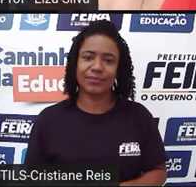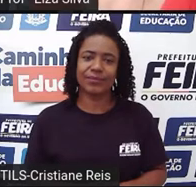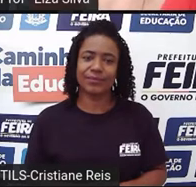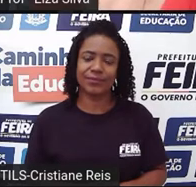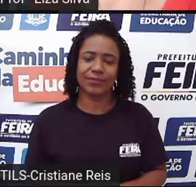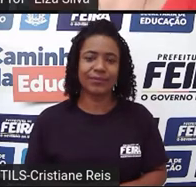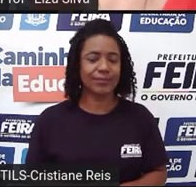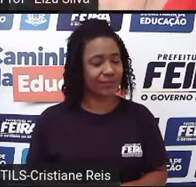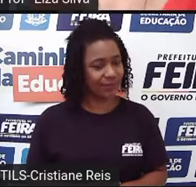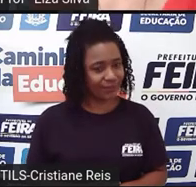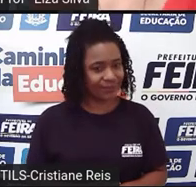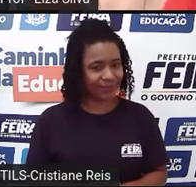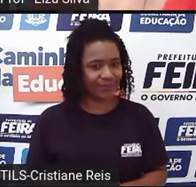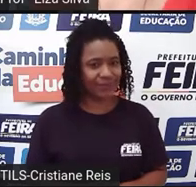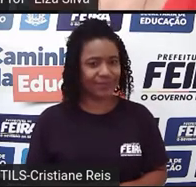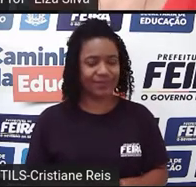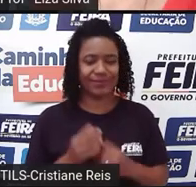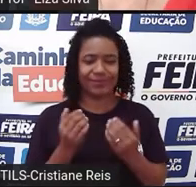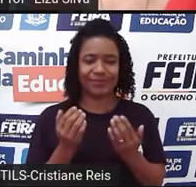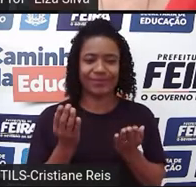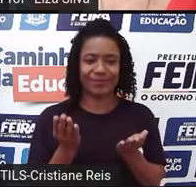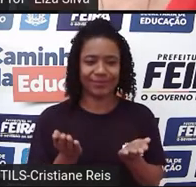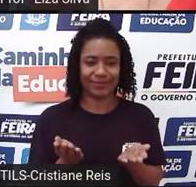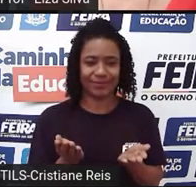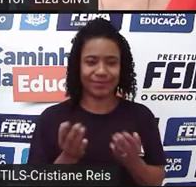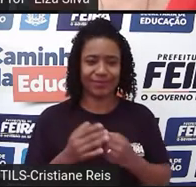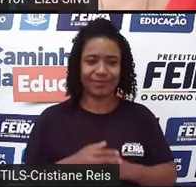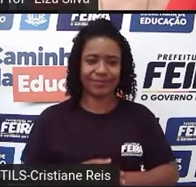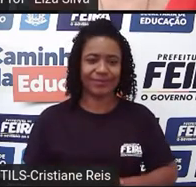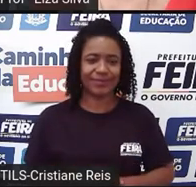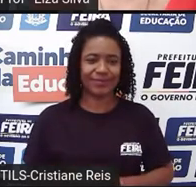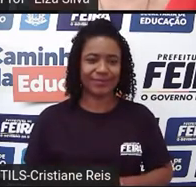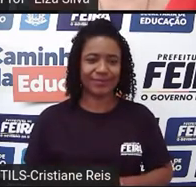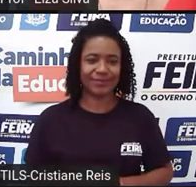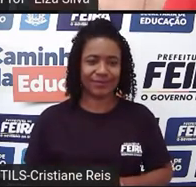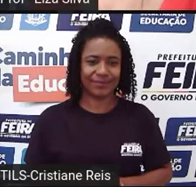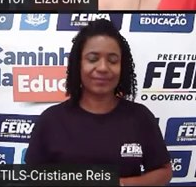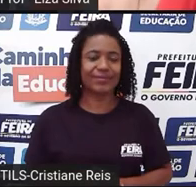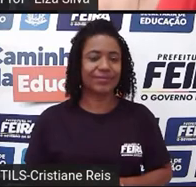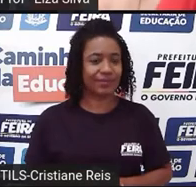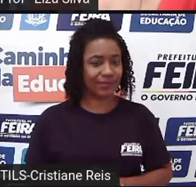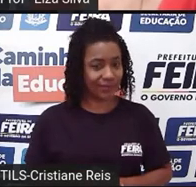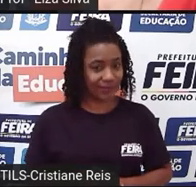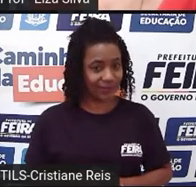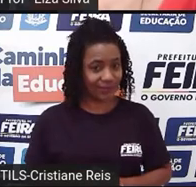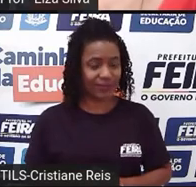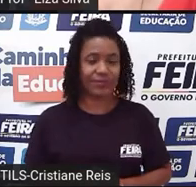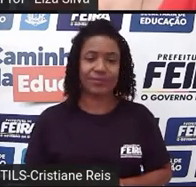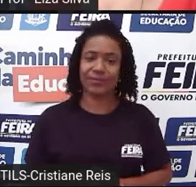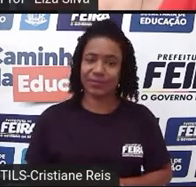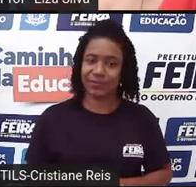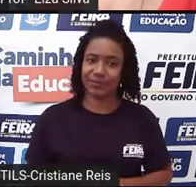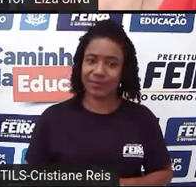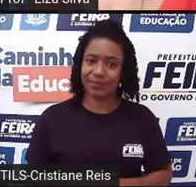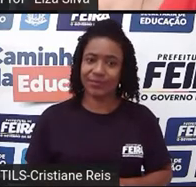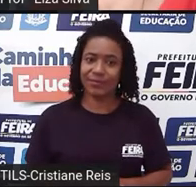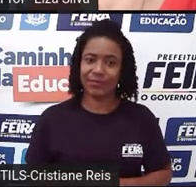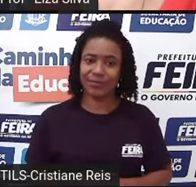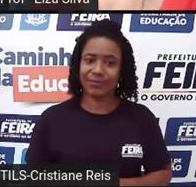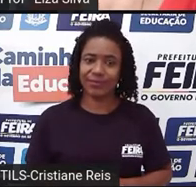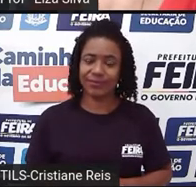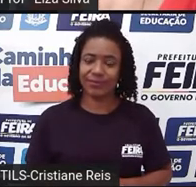Juliette's causing, Tybert kills Mercúrio. Romeo's friend.